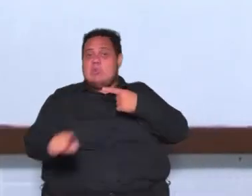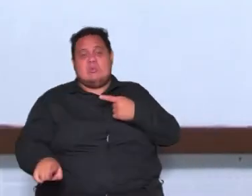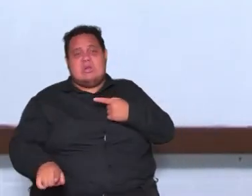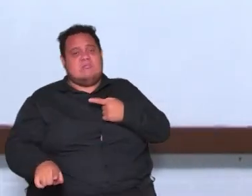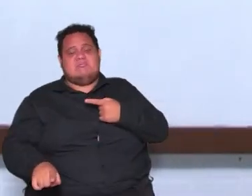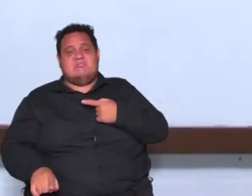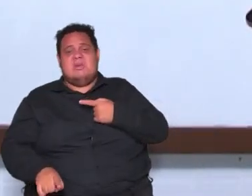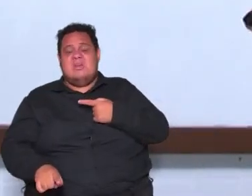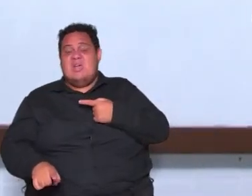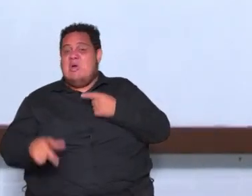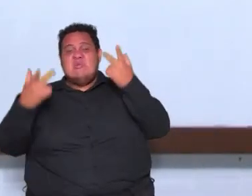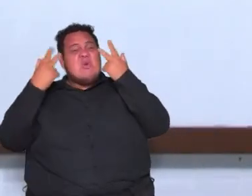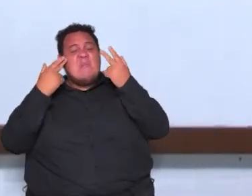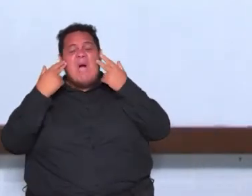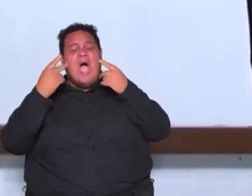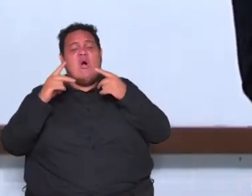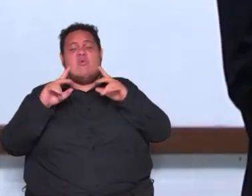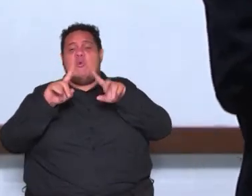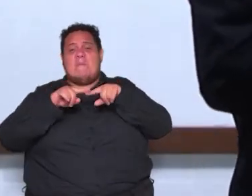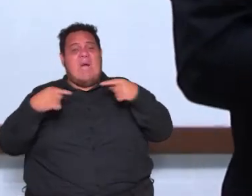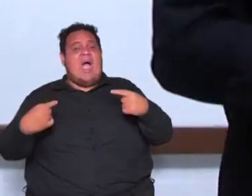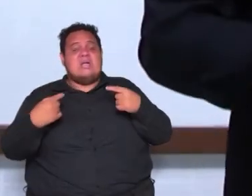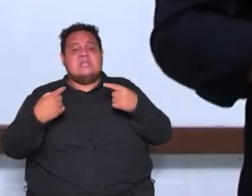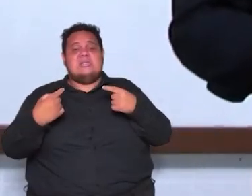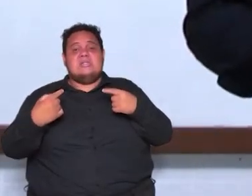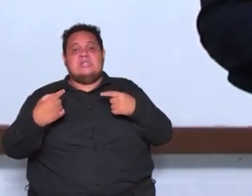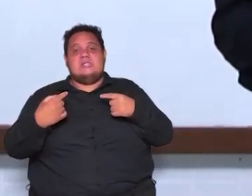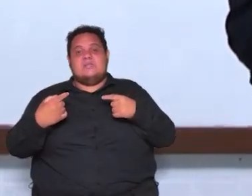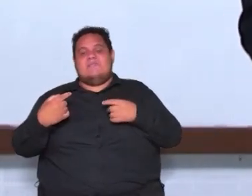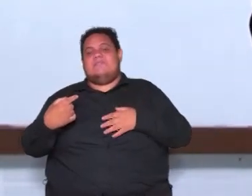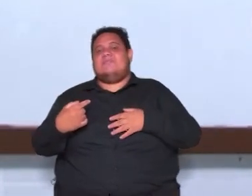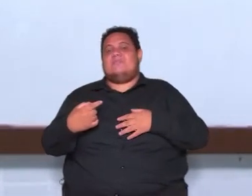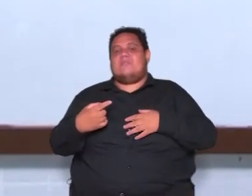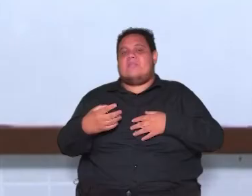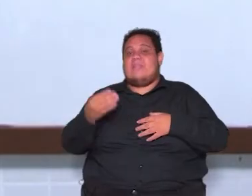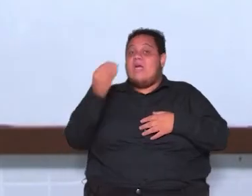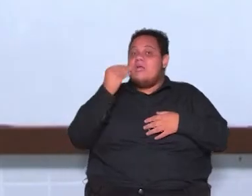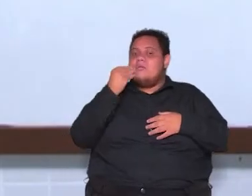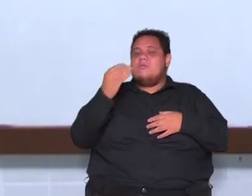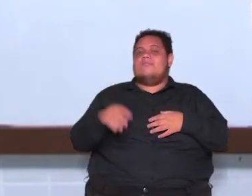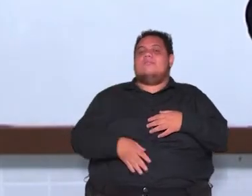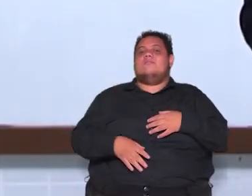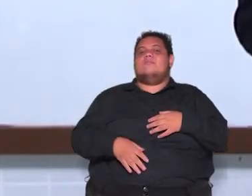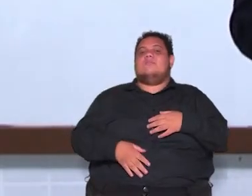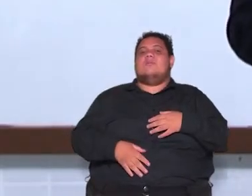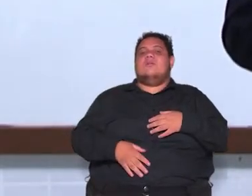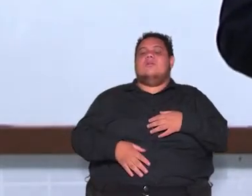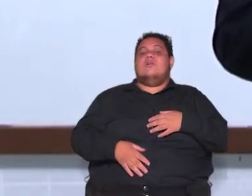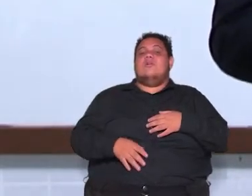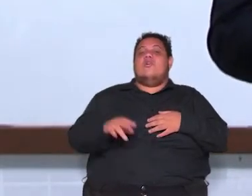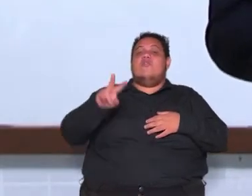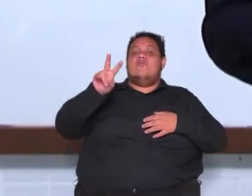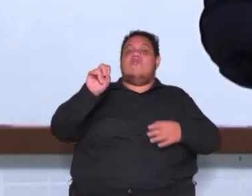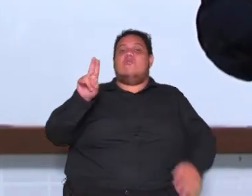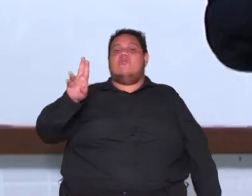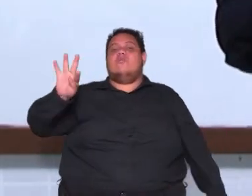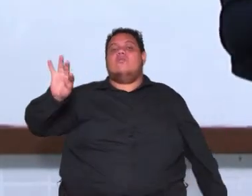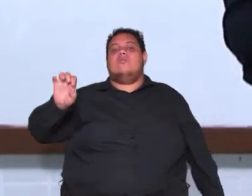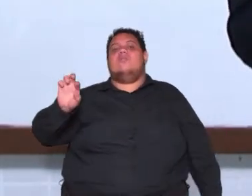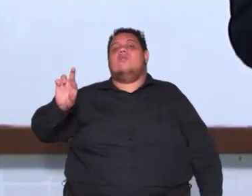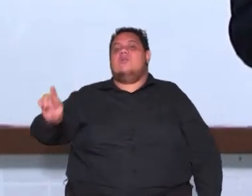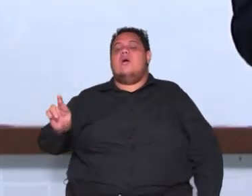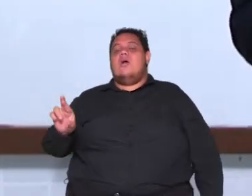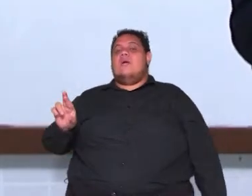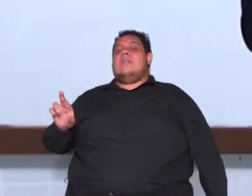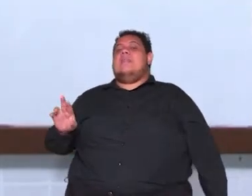com as ideias Voltaire então Voltaire ele defendia pra ele uma das formas de